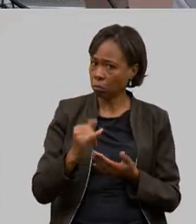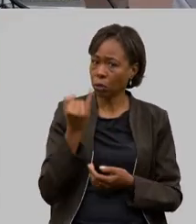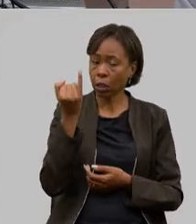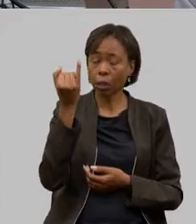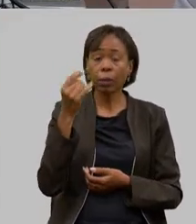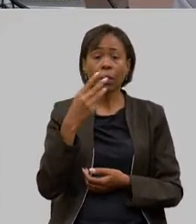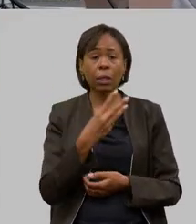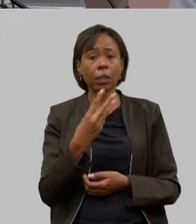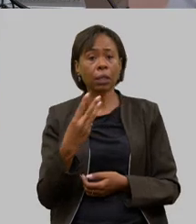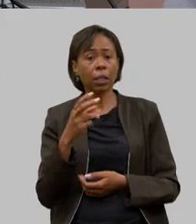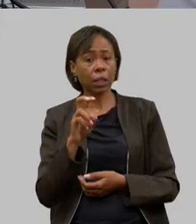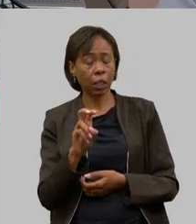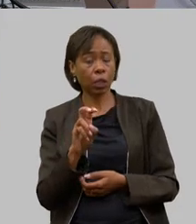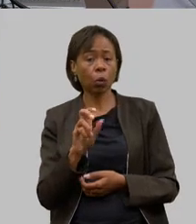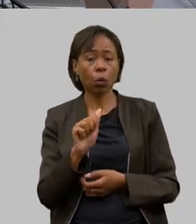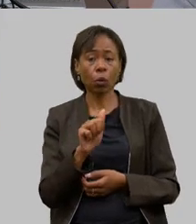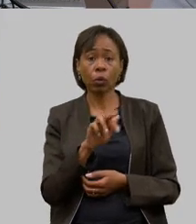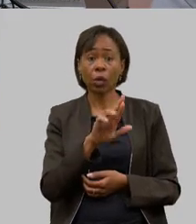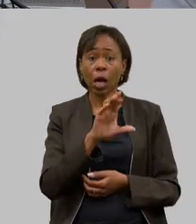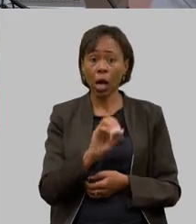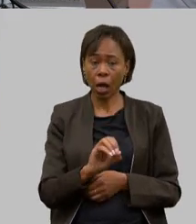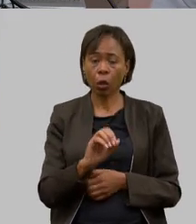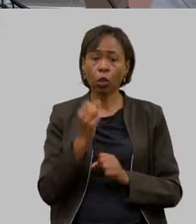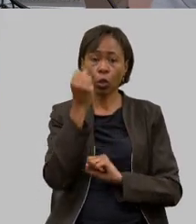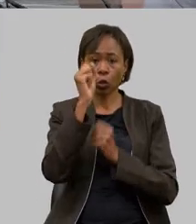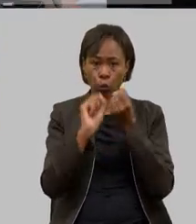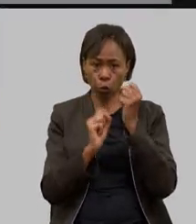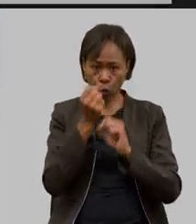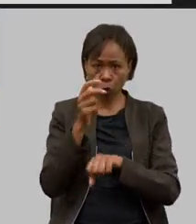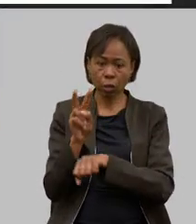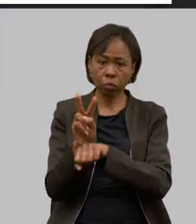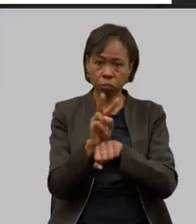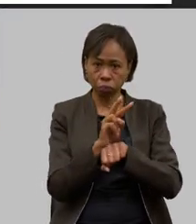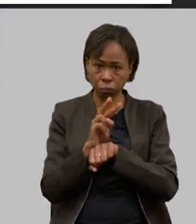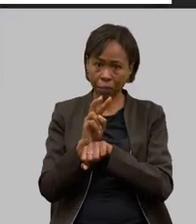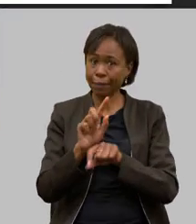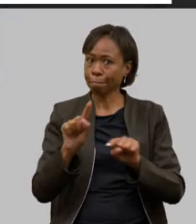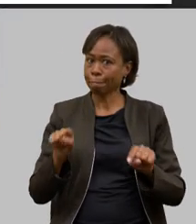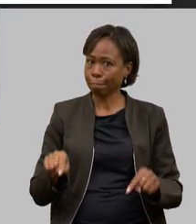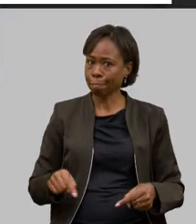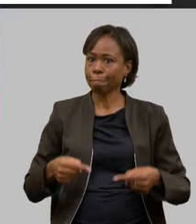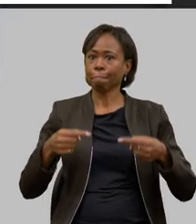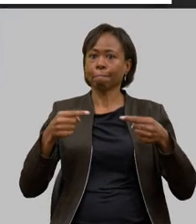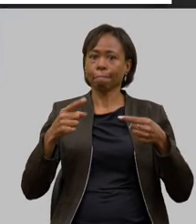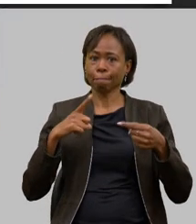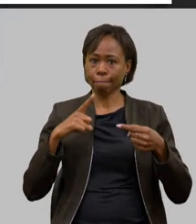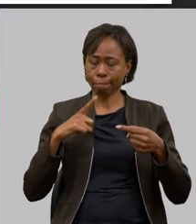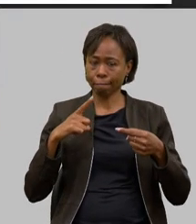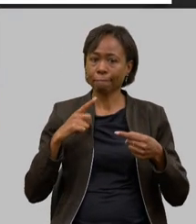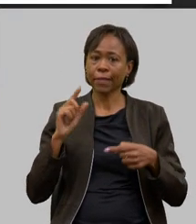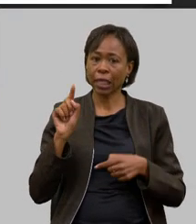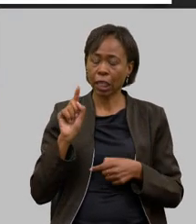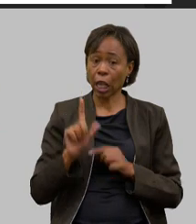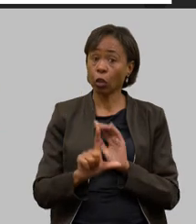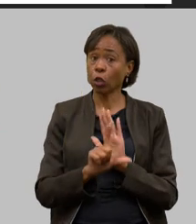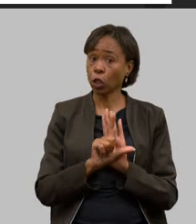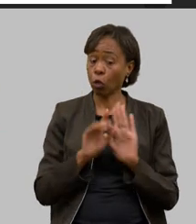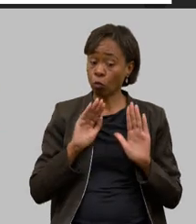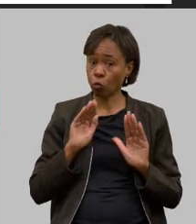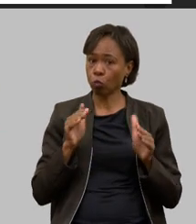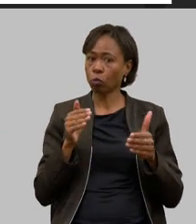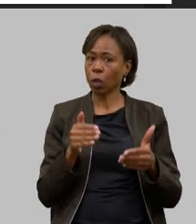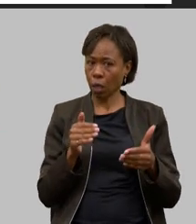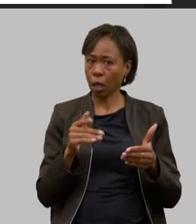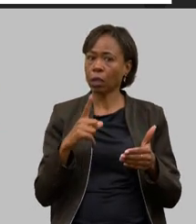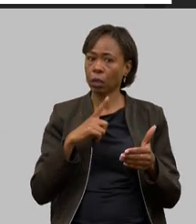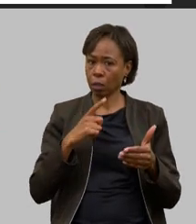335 agroindústrias familiares vistoriadas é um desafio essas agroindústrias de pequeno porte é uma legislação específica que nós temos